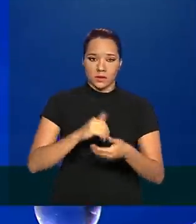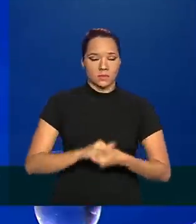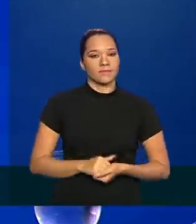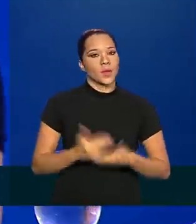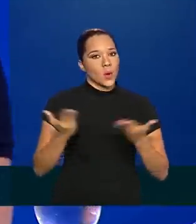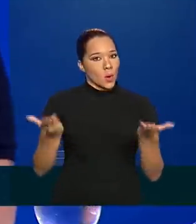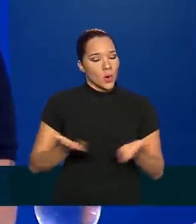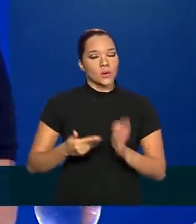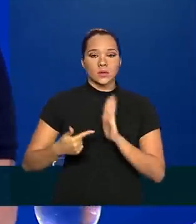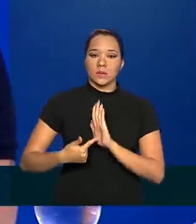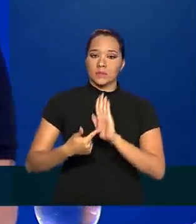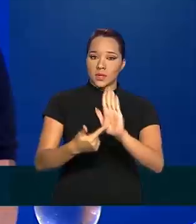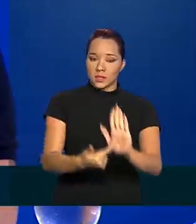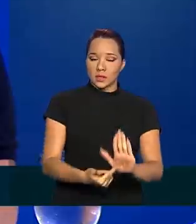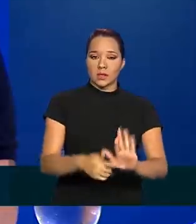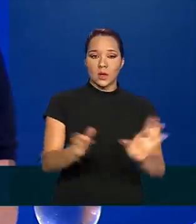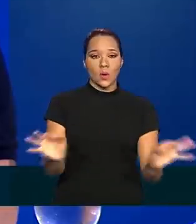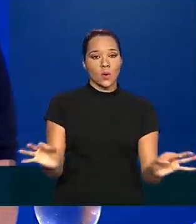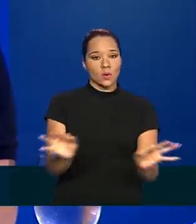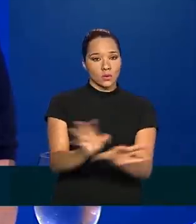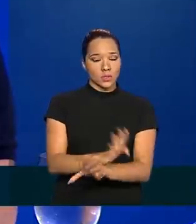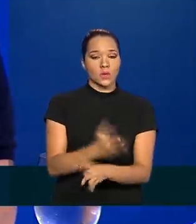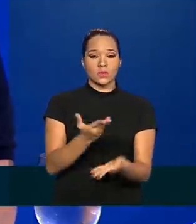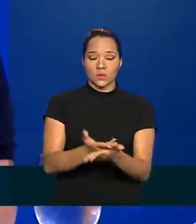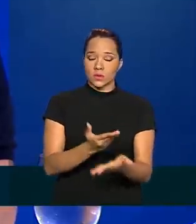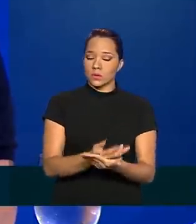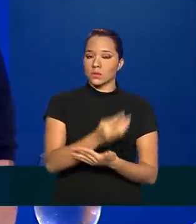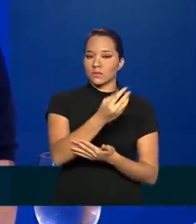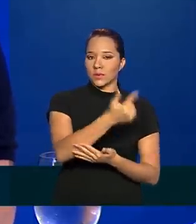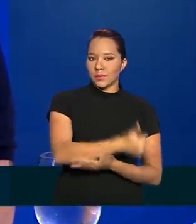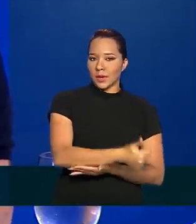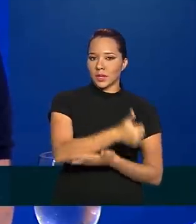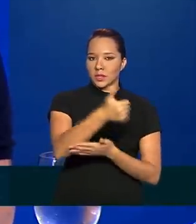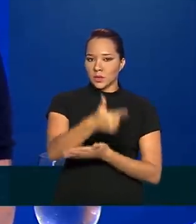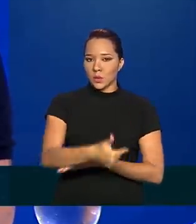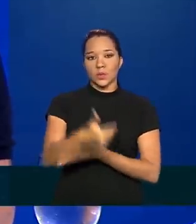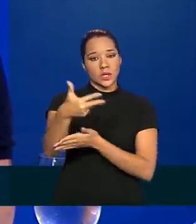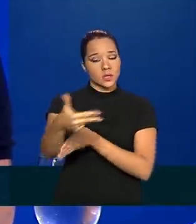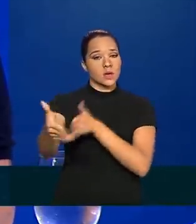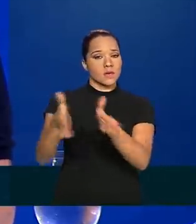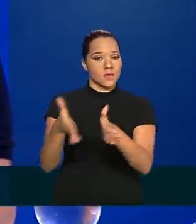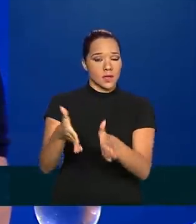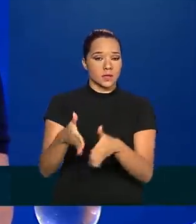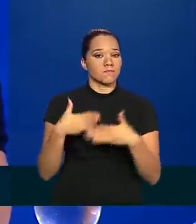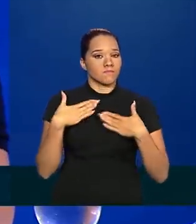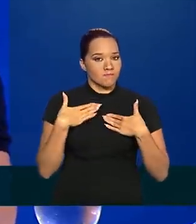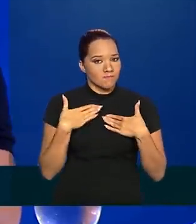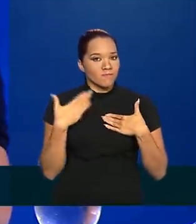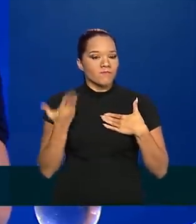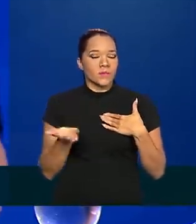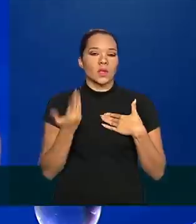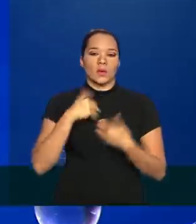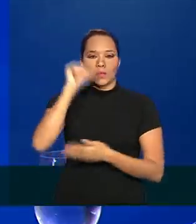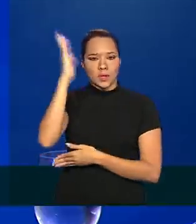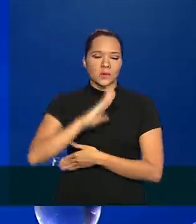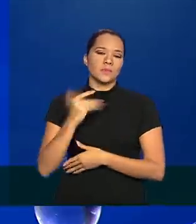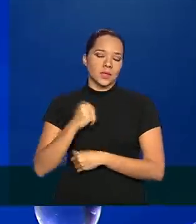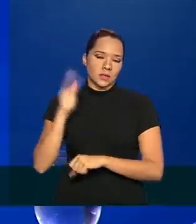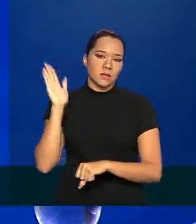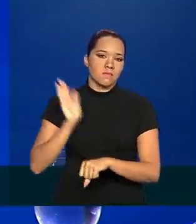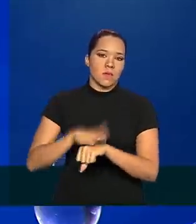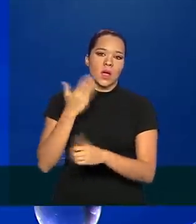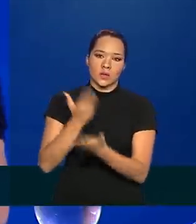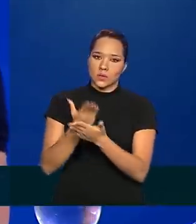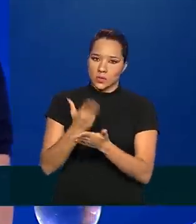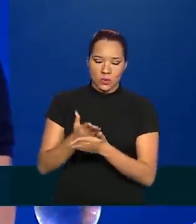Hoje nós estamos apresentando a conclusão desse estudo em três fases. Como epidemiologista, é óbvio que o Brasil precisa de mais